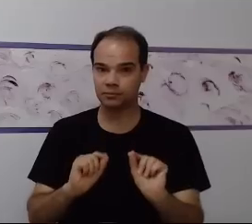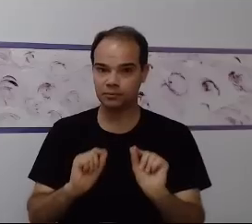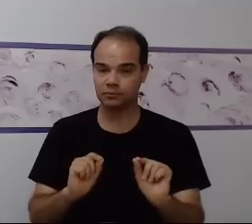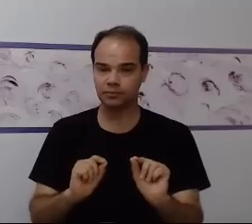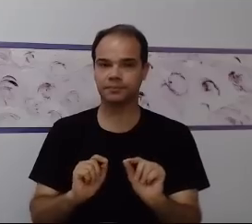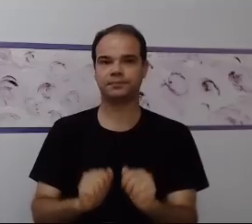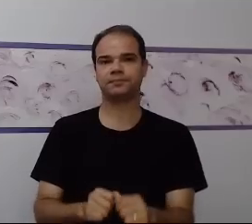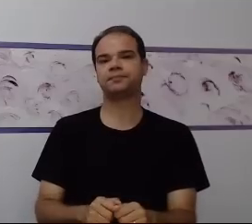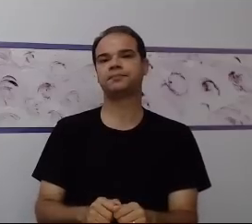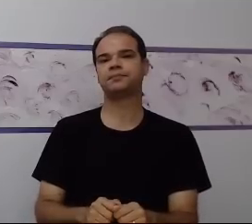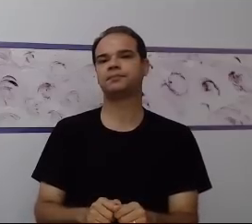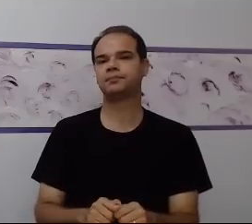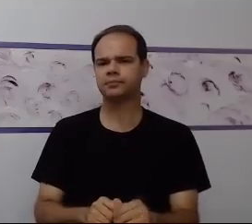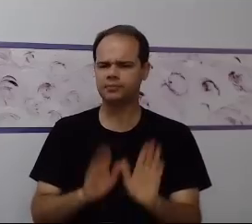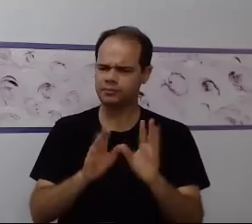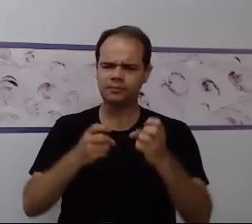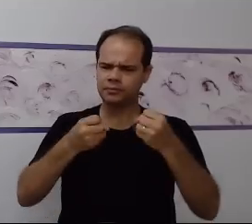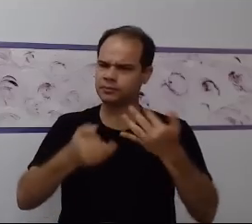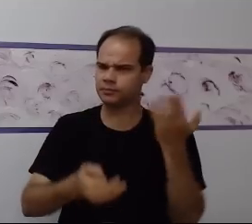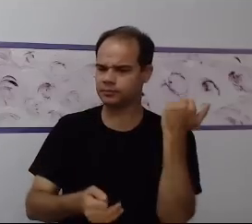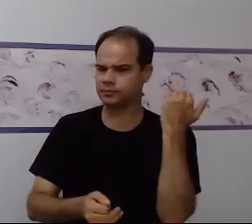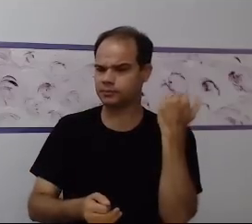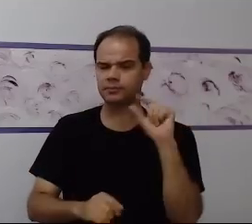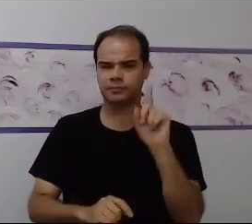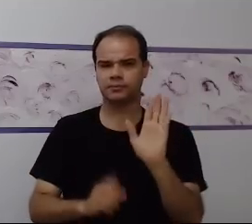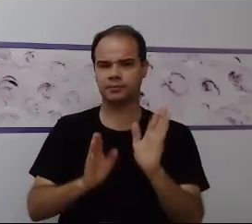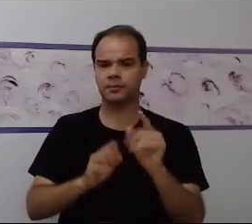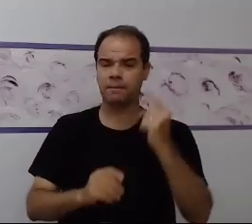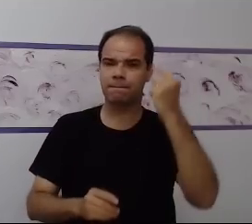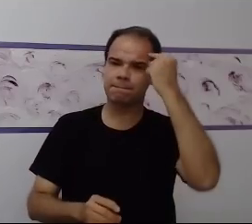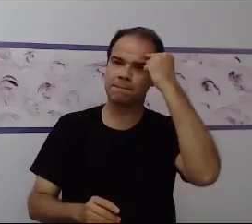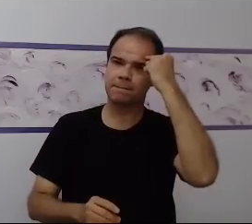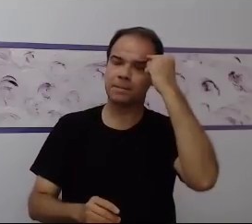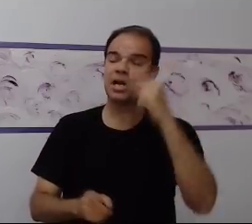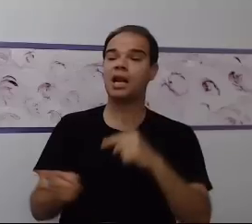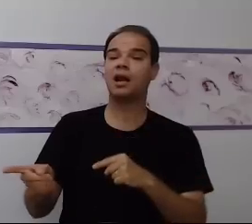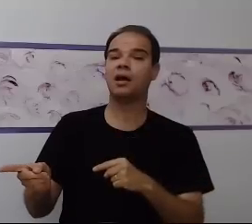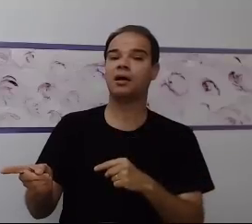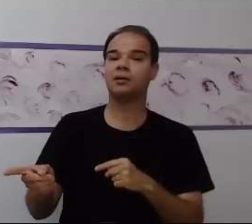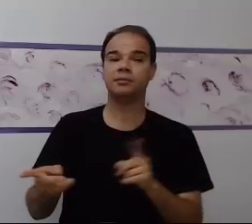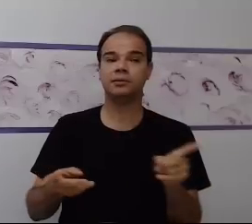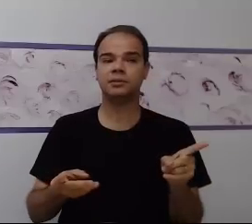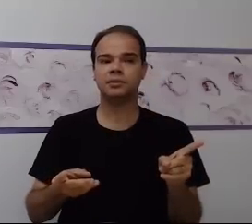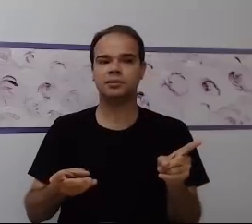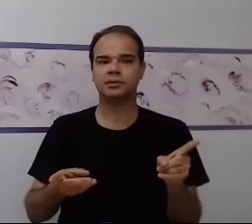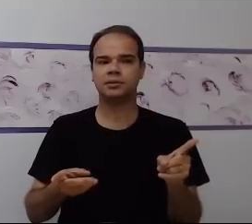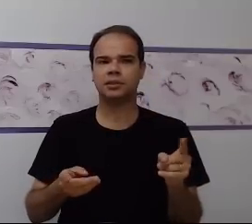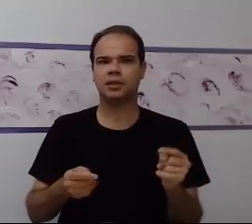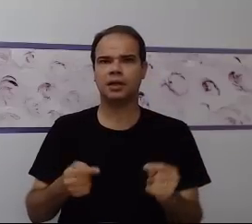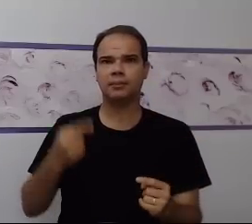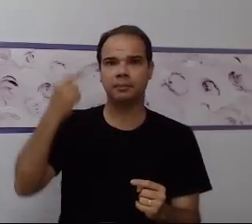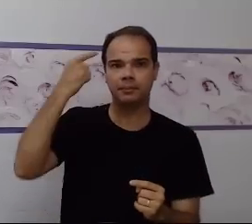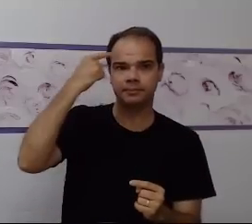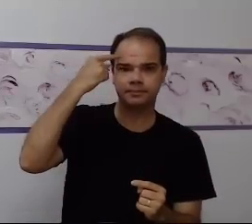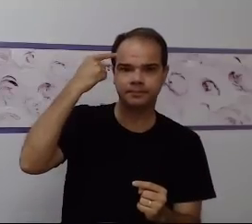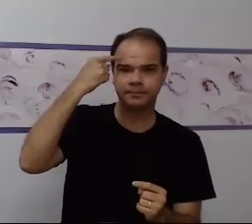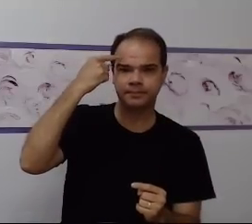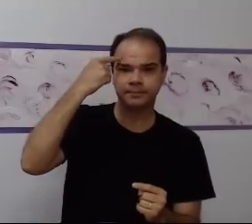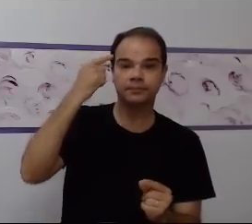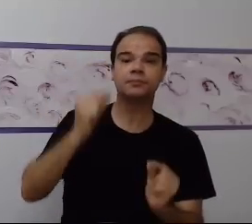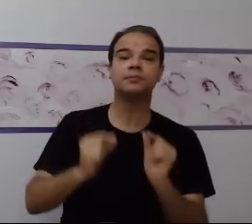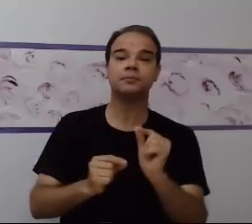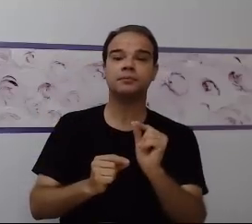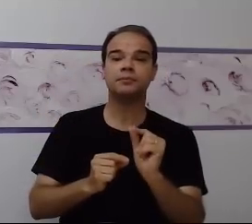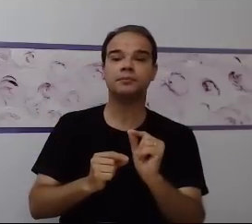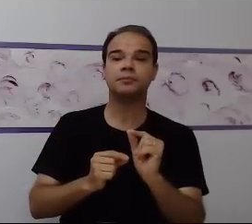já comentou alguma coisa lá atrás, então, eu preciso pensar em que nível de abstração que essa criança se encontra para eu propor